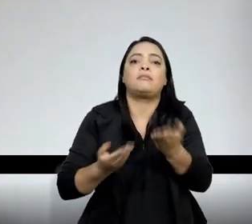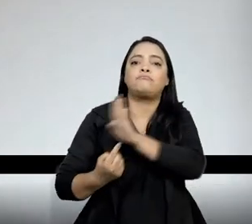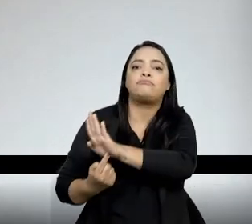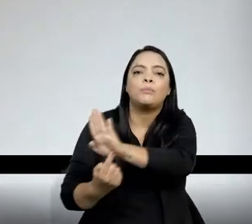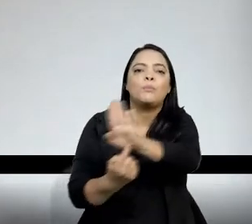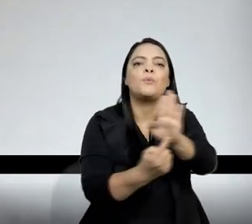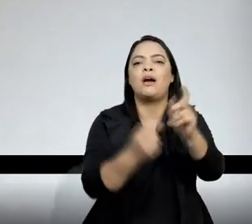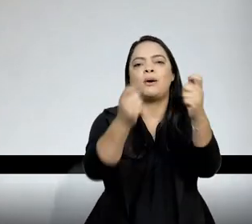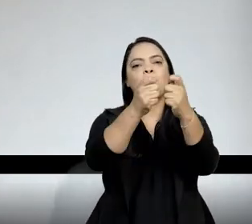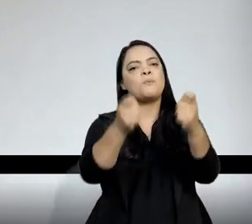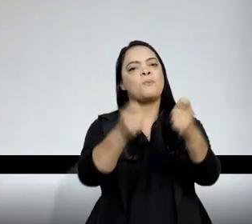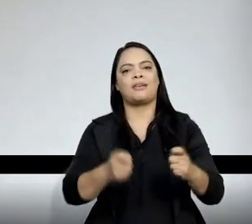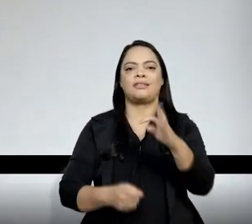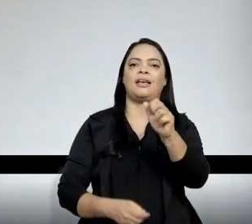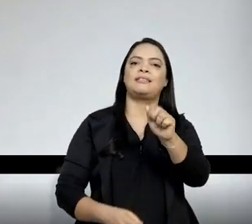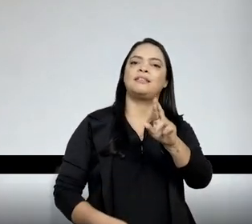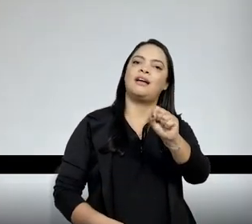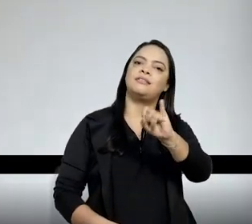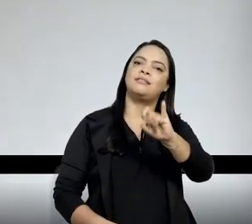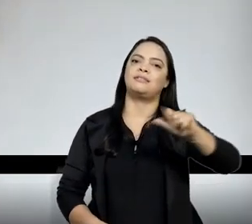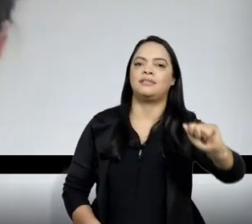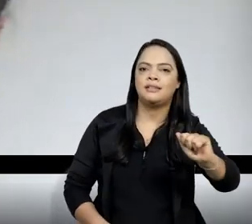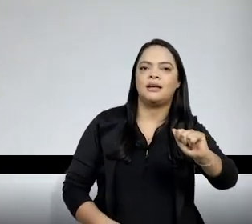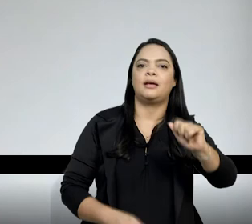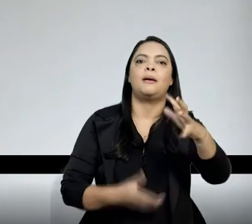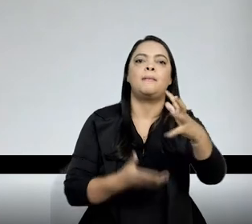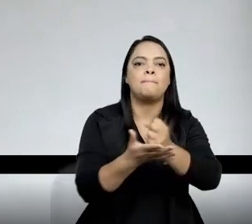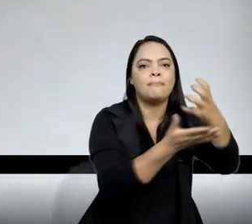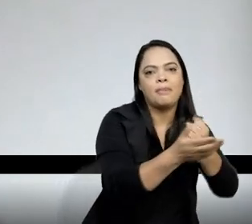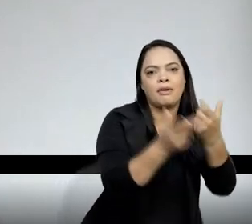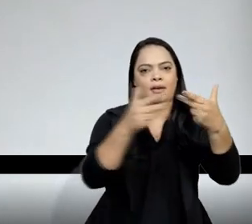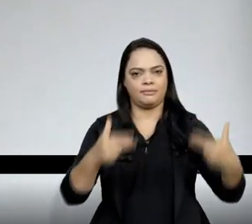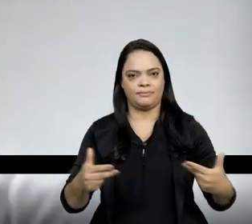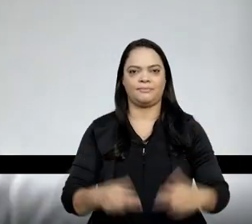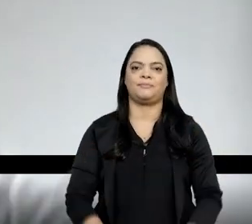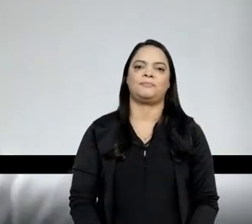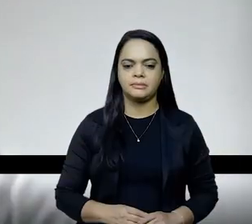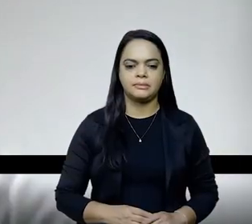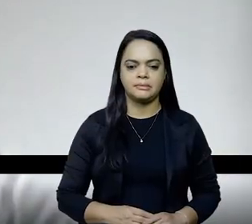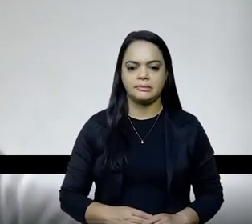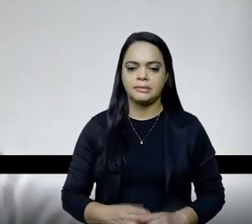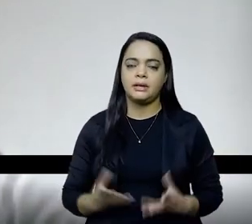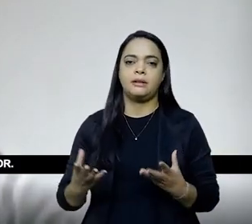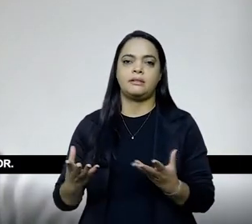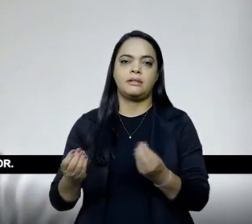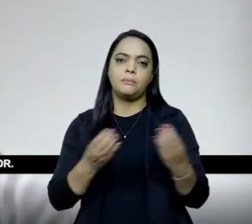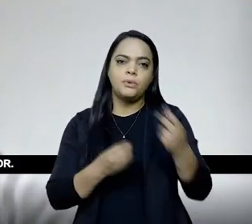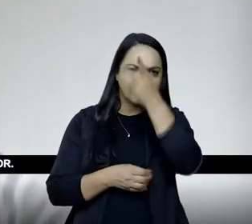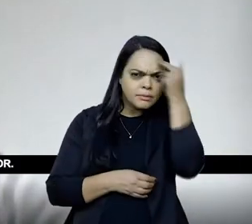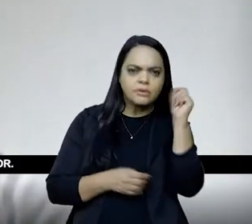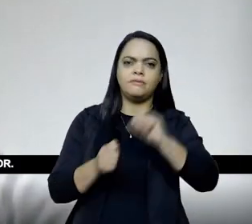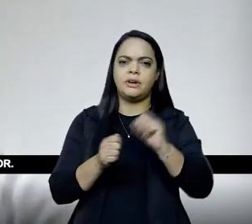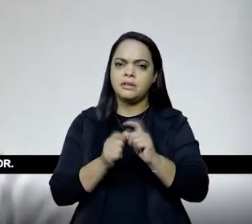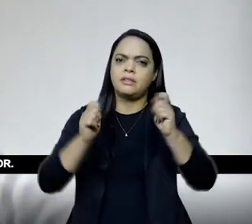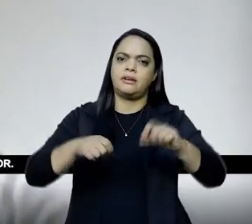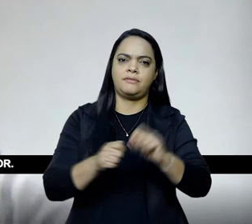Tarsila do Amaral, pegar, sabe assim, pegar essas coisas, chamar a gente, tem muita gente fazendo isso,